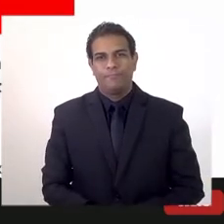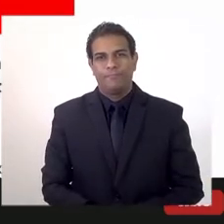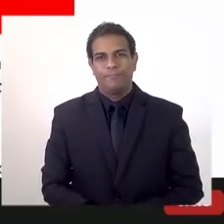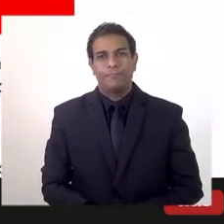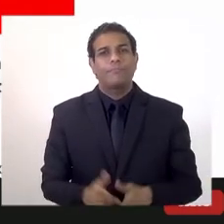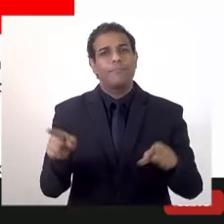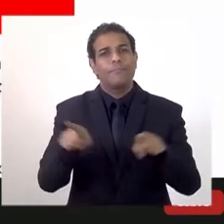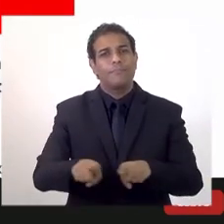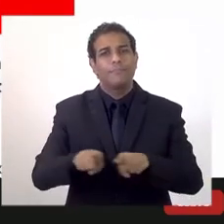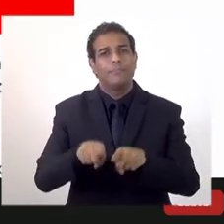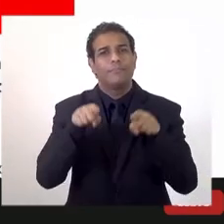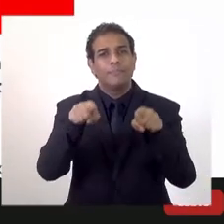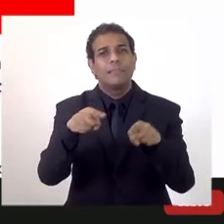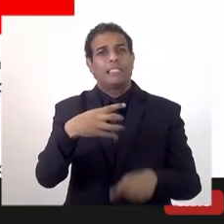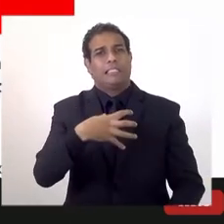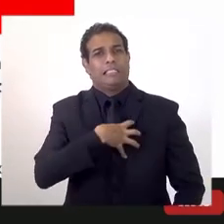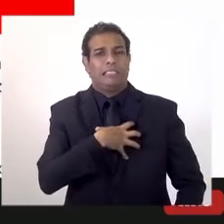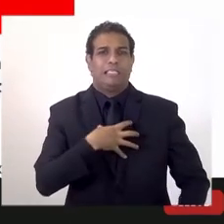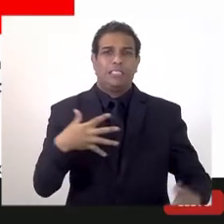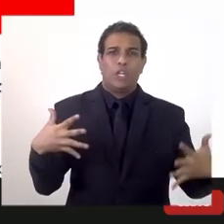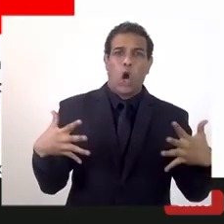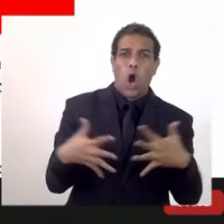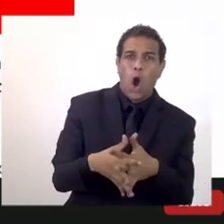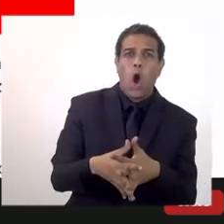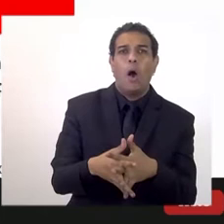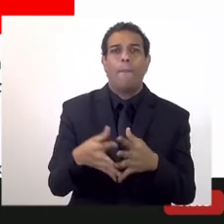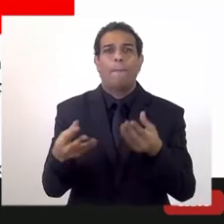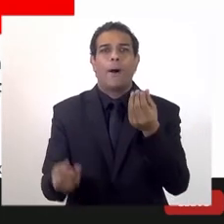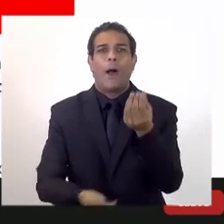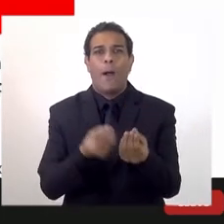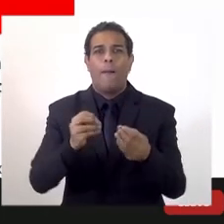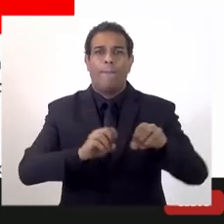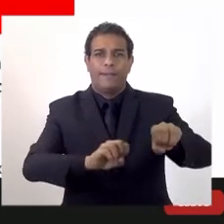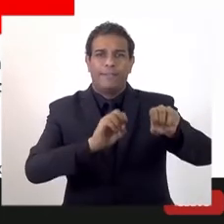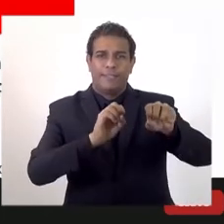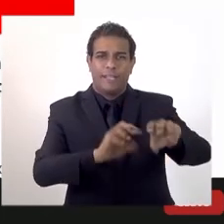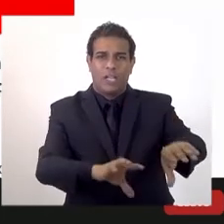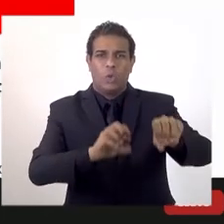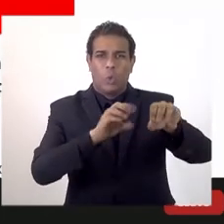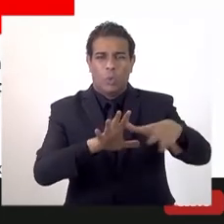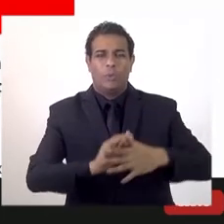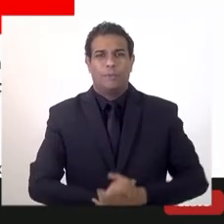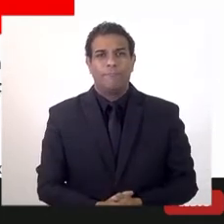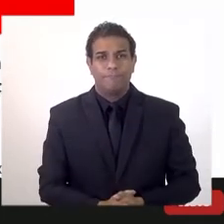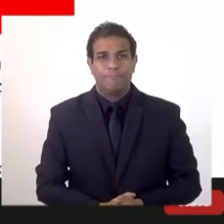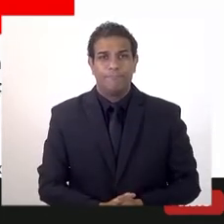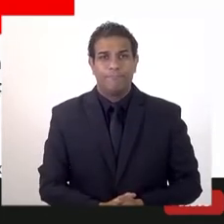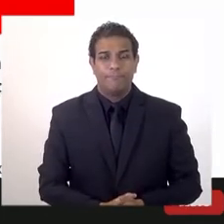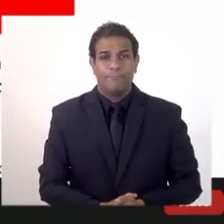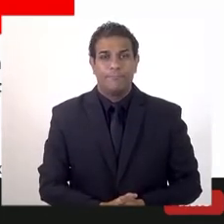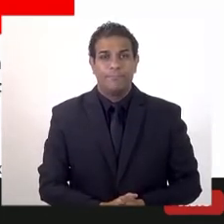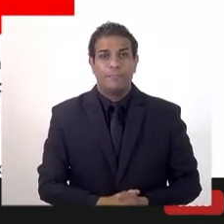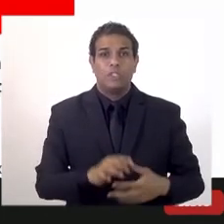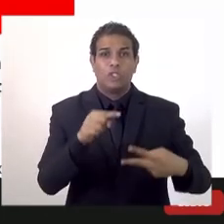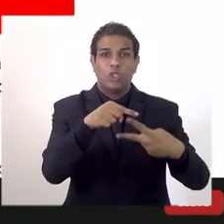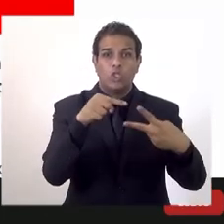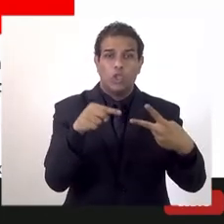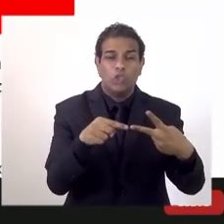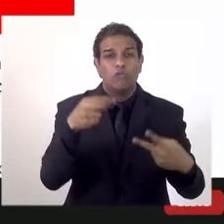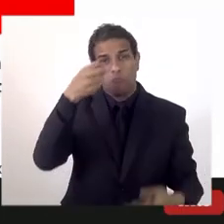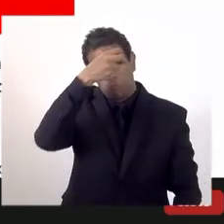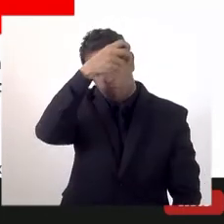Também temos a situação complicada do ponto de vista educacional. O último dado, apenas dois municípios no Estado de Janeiro estão